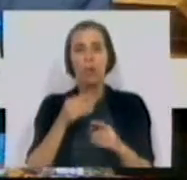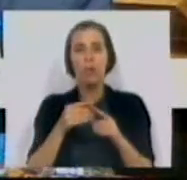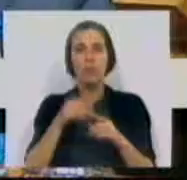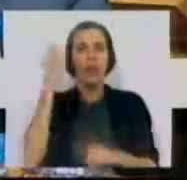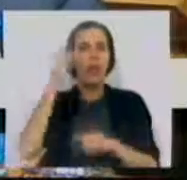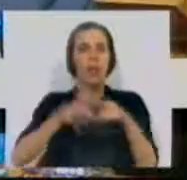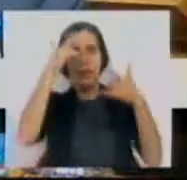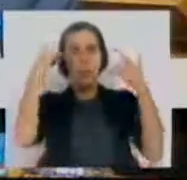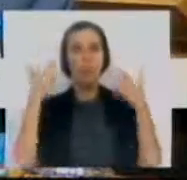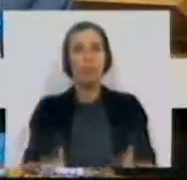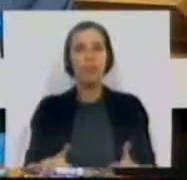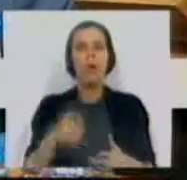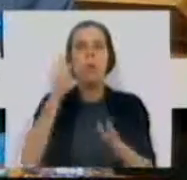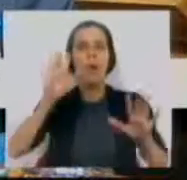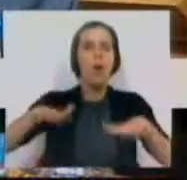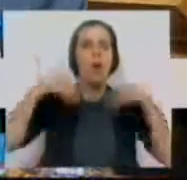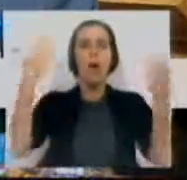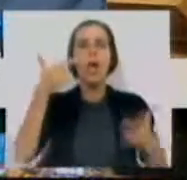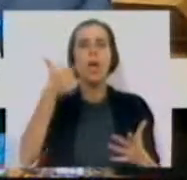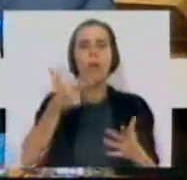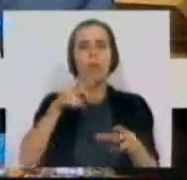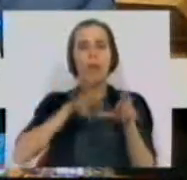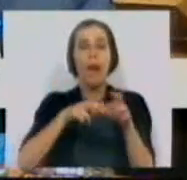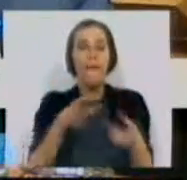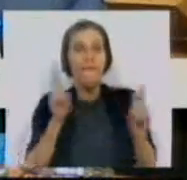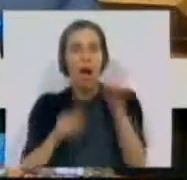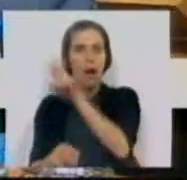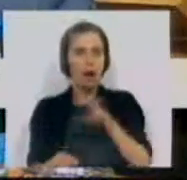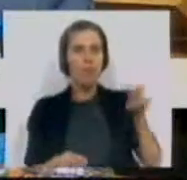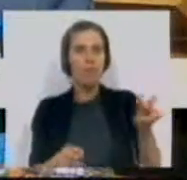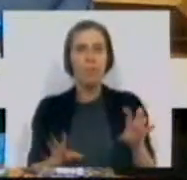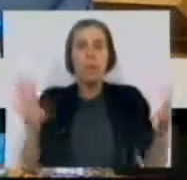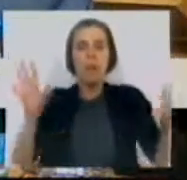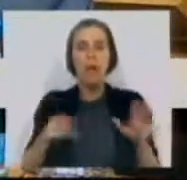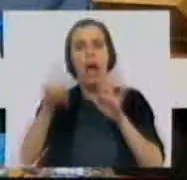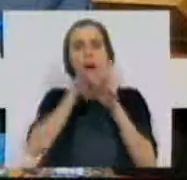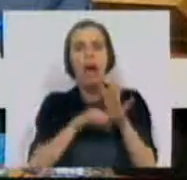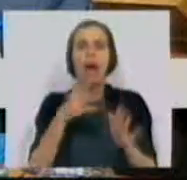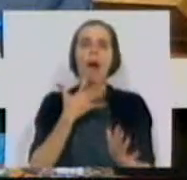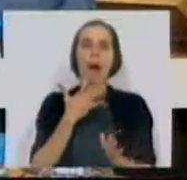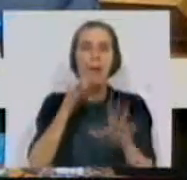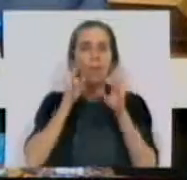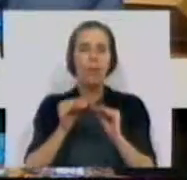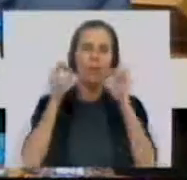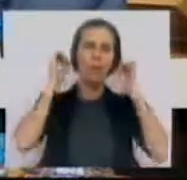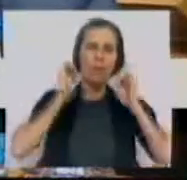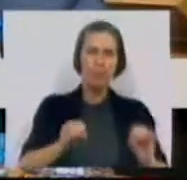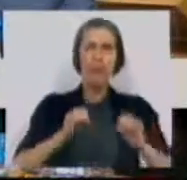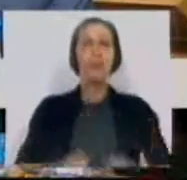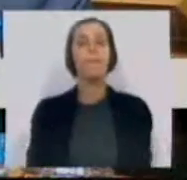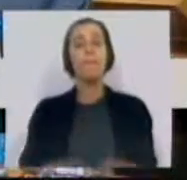paraquedas para uma qualquer turma com uma cadeira vaga, sem qualquer critério e rigor pedagógicos.